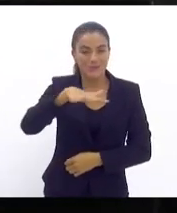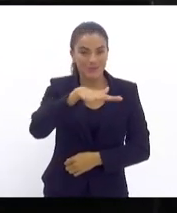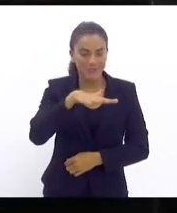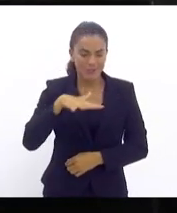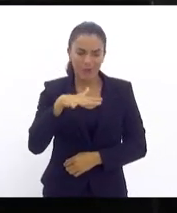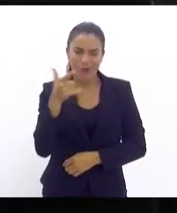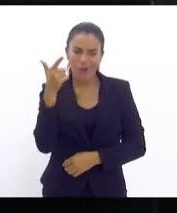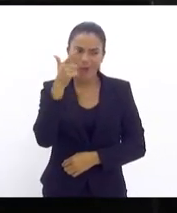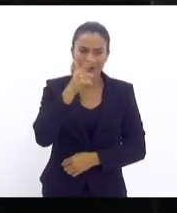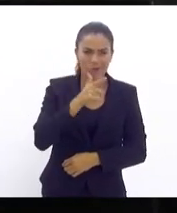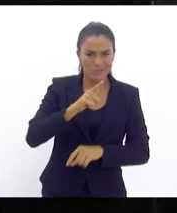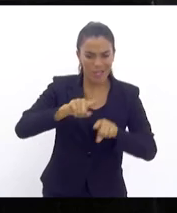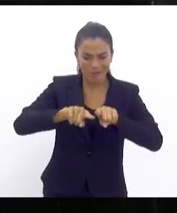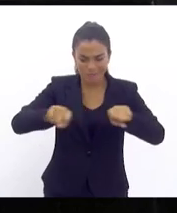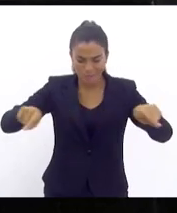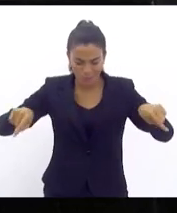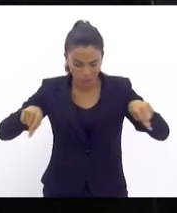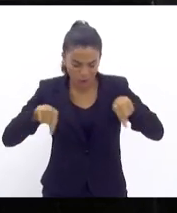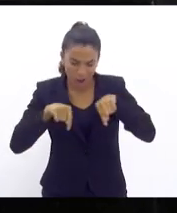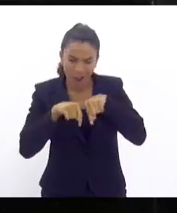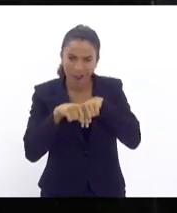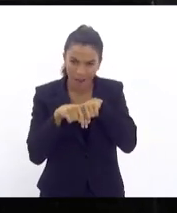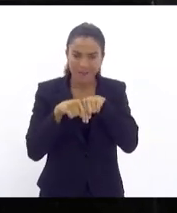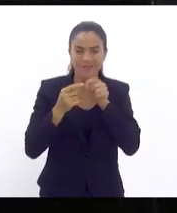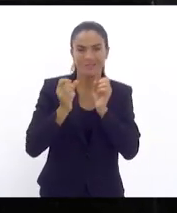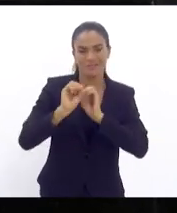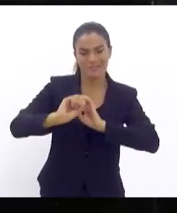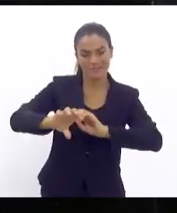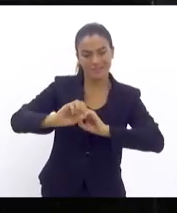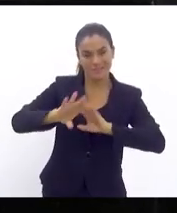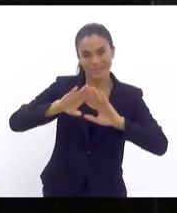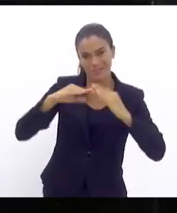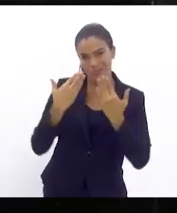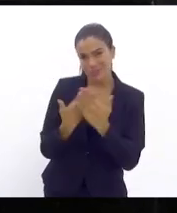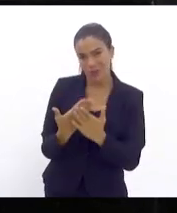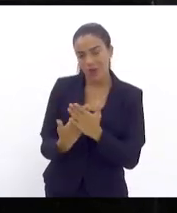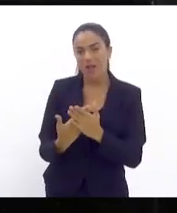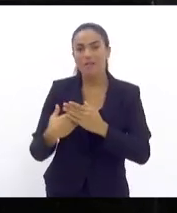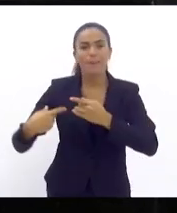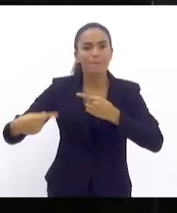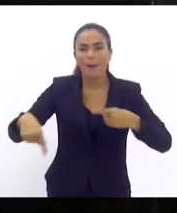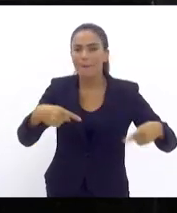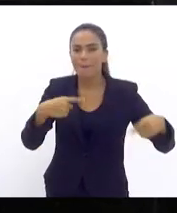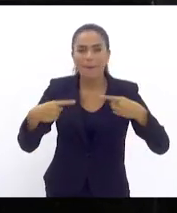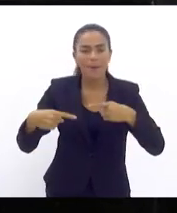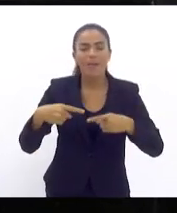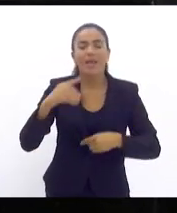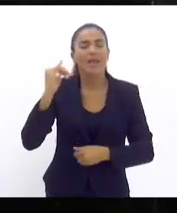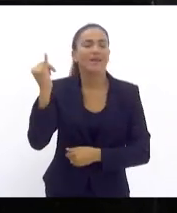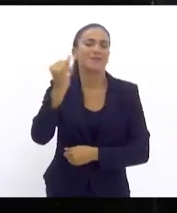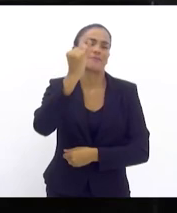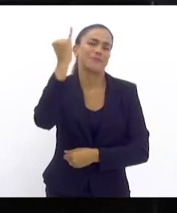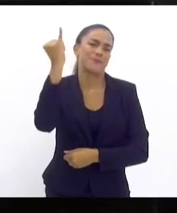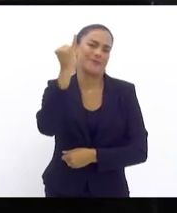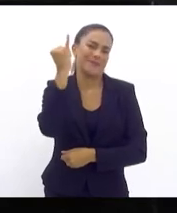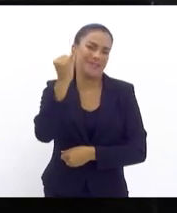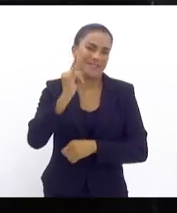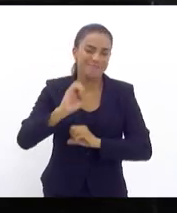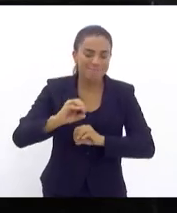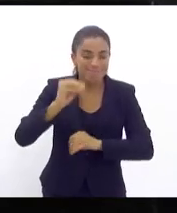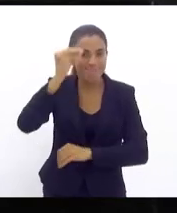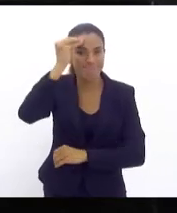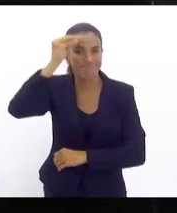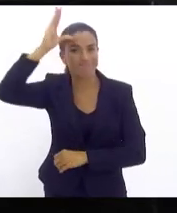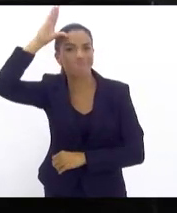consegue, dentro de um ambiente escolar, discutir tudo aquilo que é fundamental para a formação das nossas crianças,